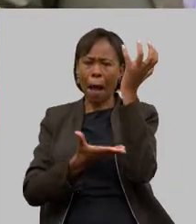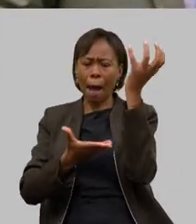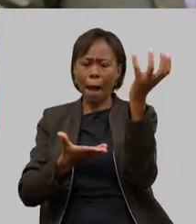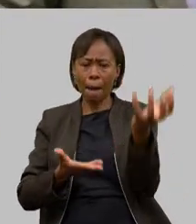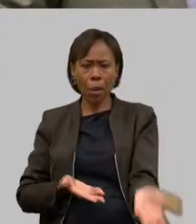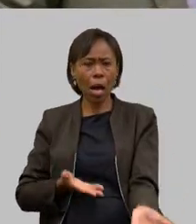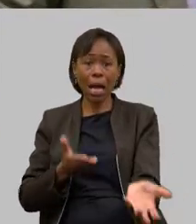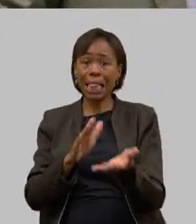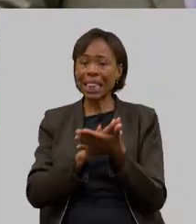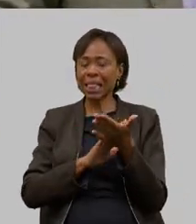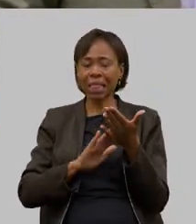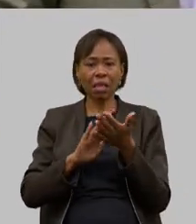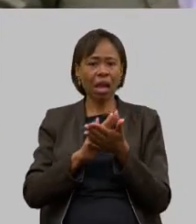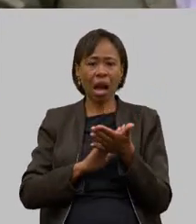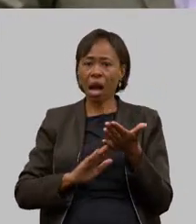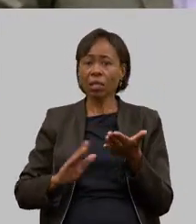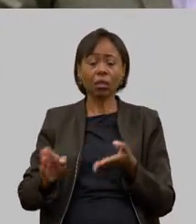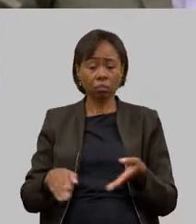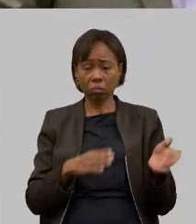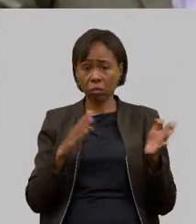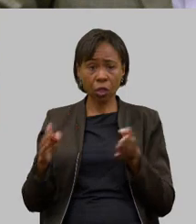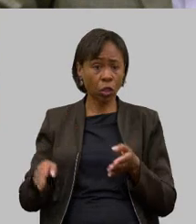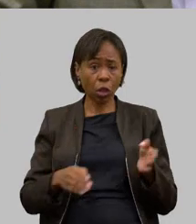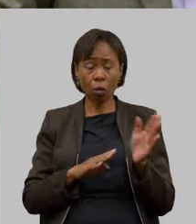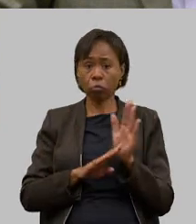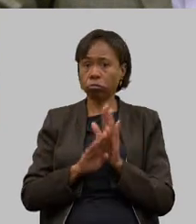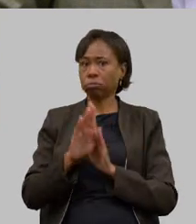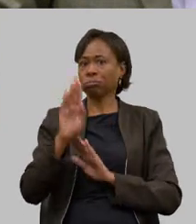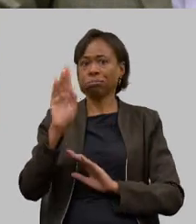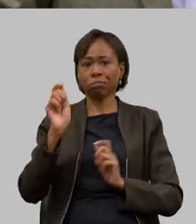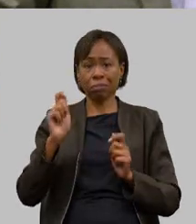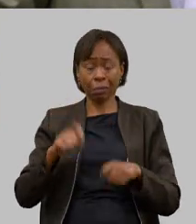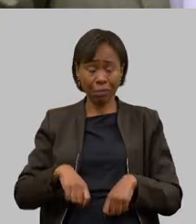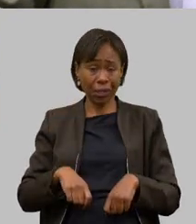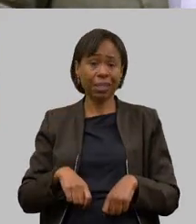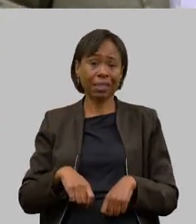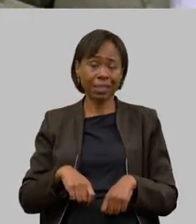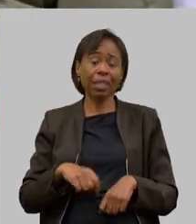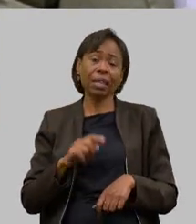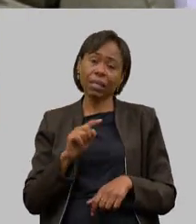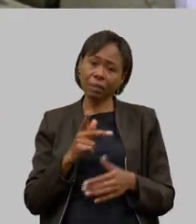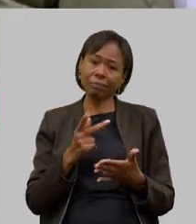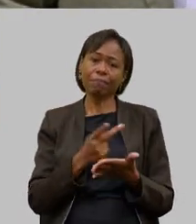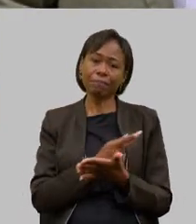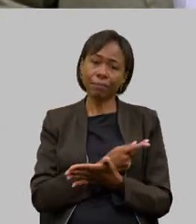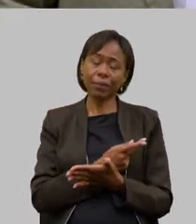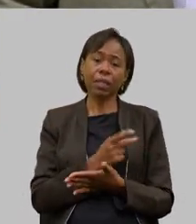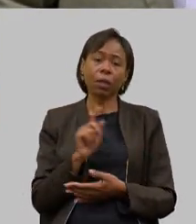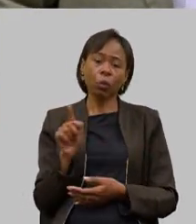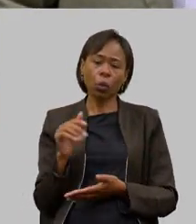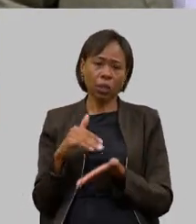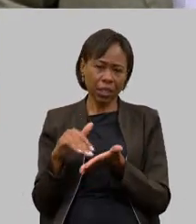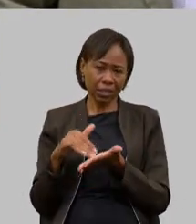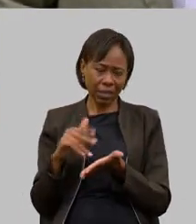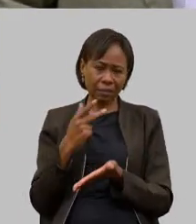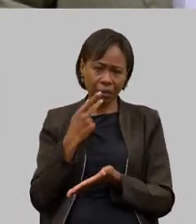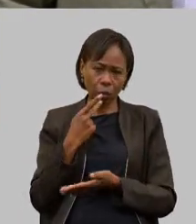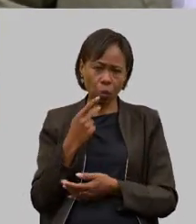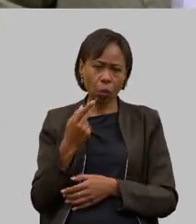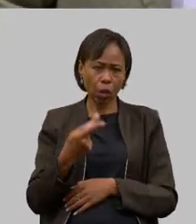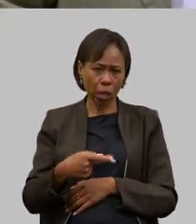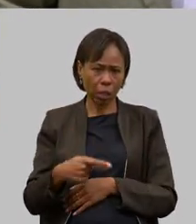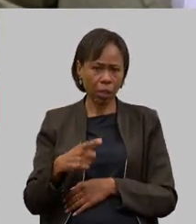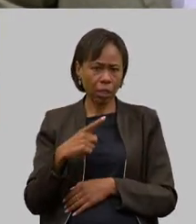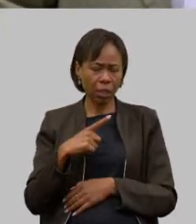produção em Minas Gerais é isso que está acontecendo como o secretário bem colocou aqui nós temos uma infinidade de